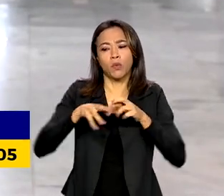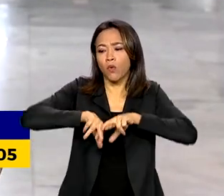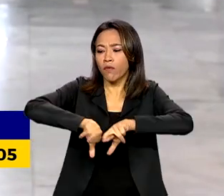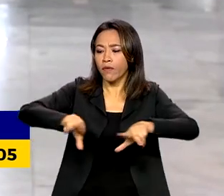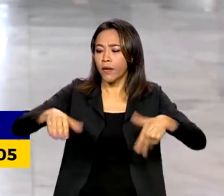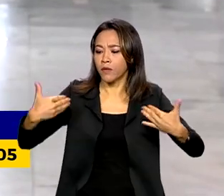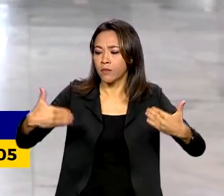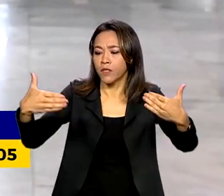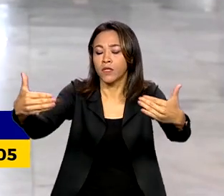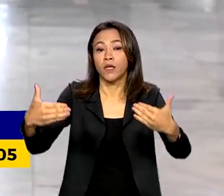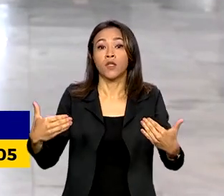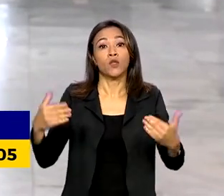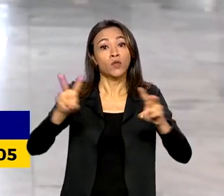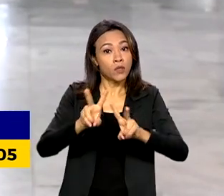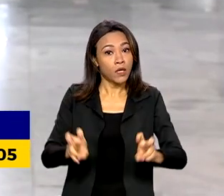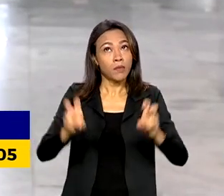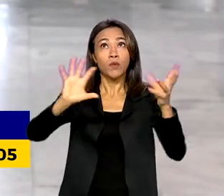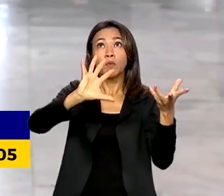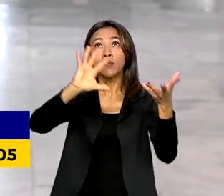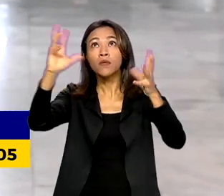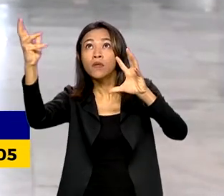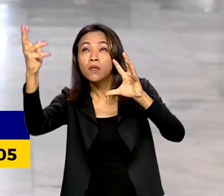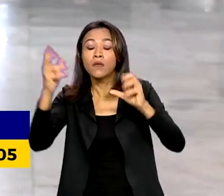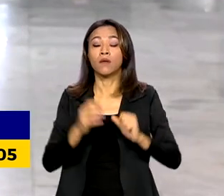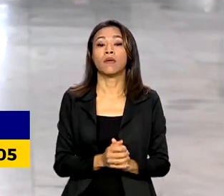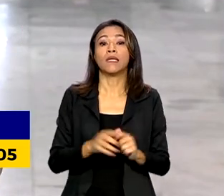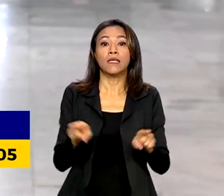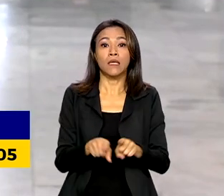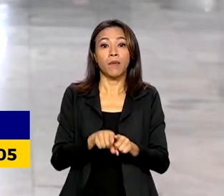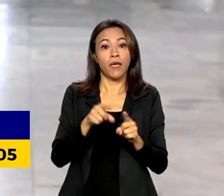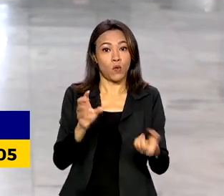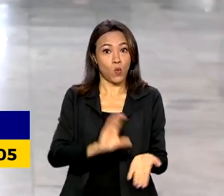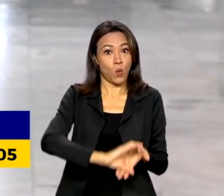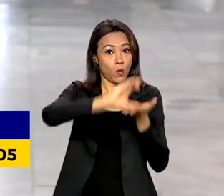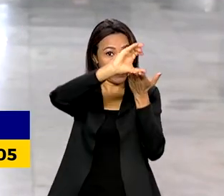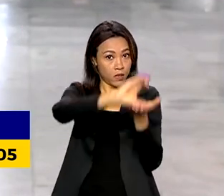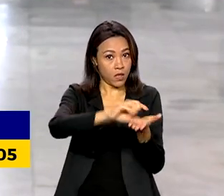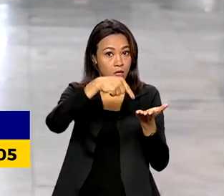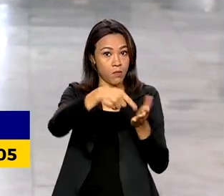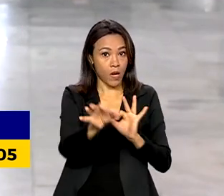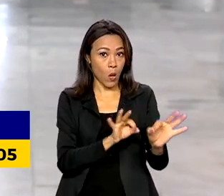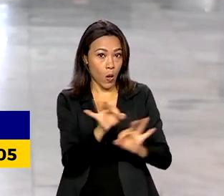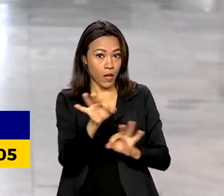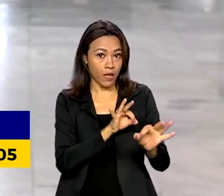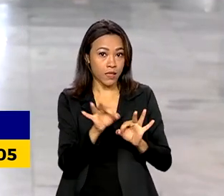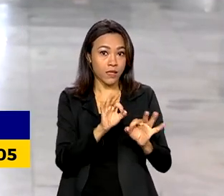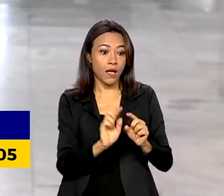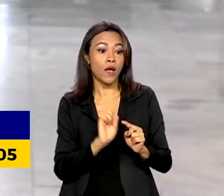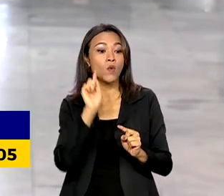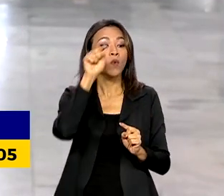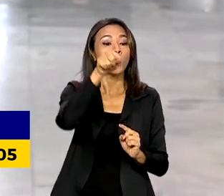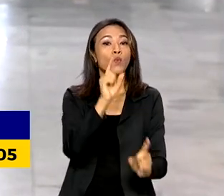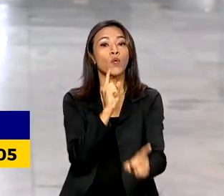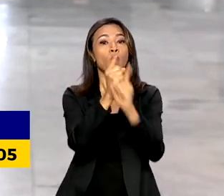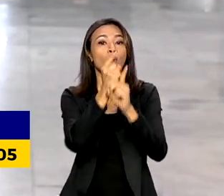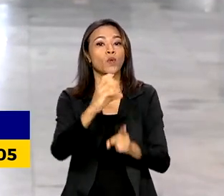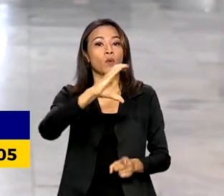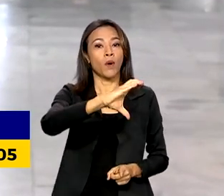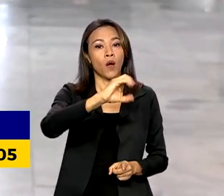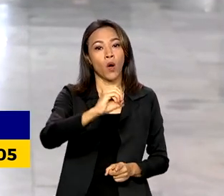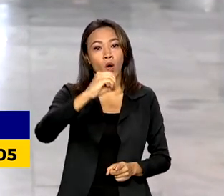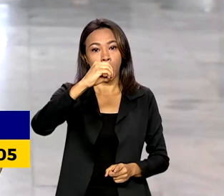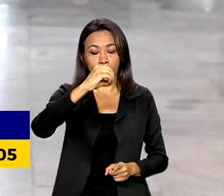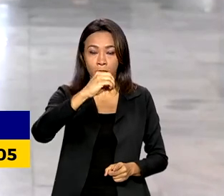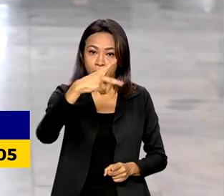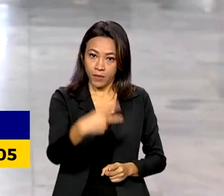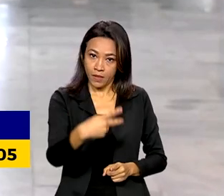mudança do clima e um conselho para organizar a Convenção do Clima, COP30, que será realizada em 2025 em